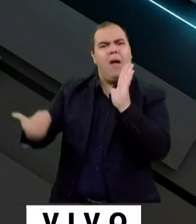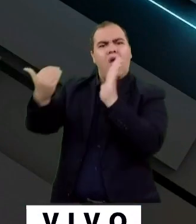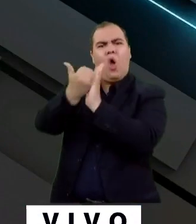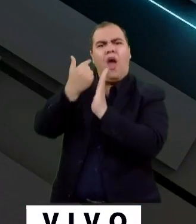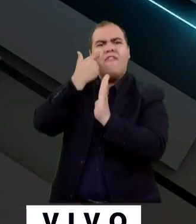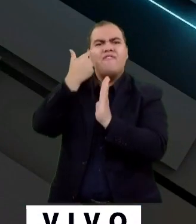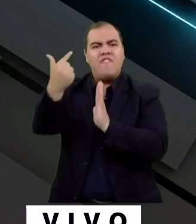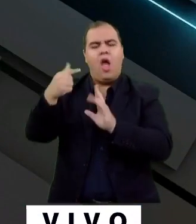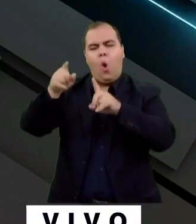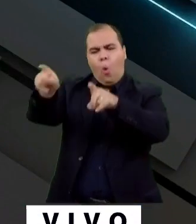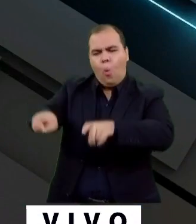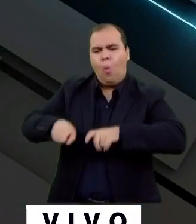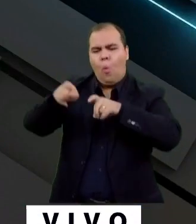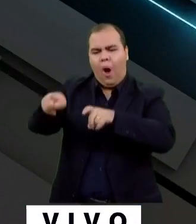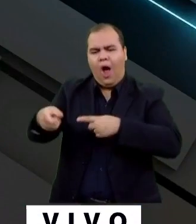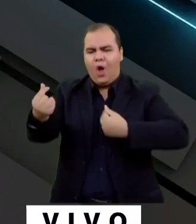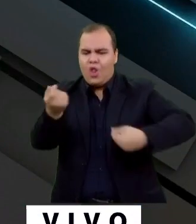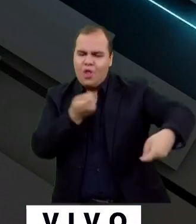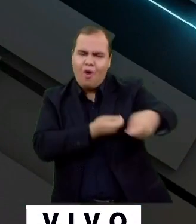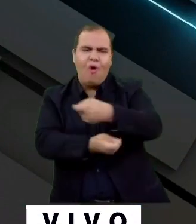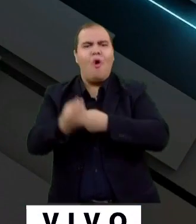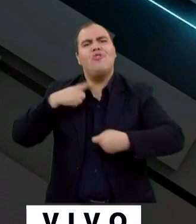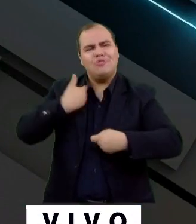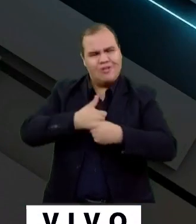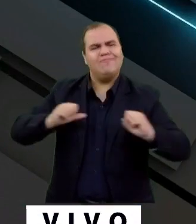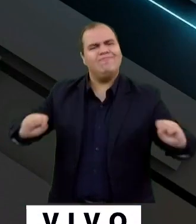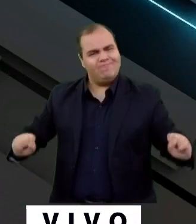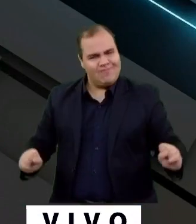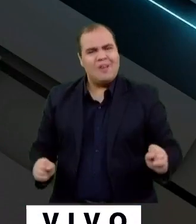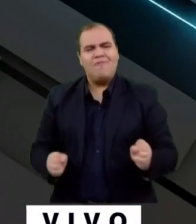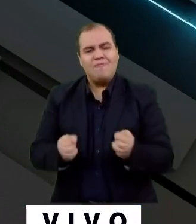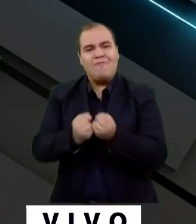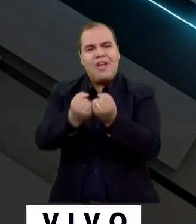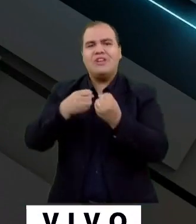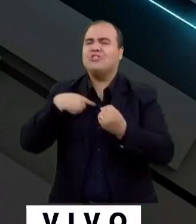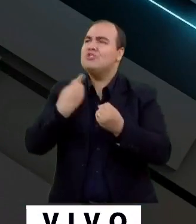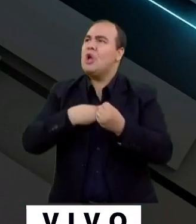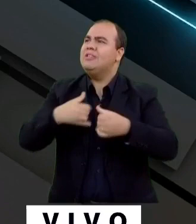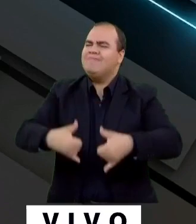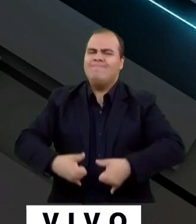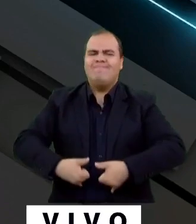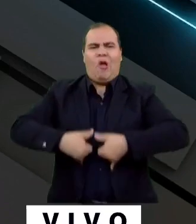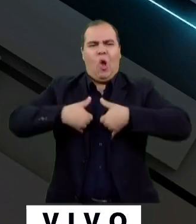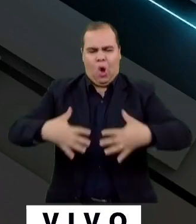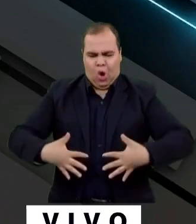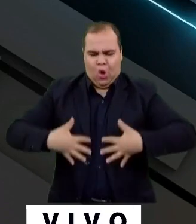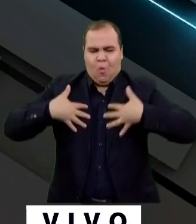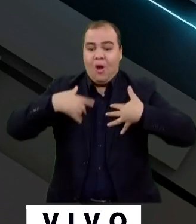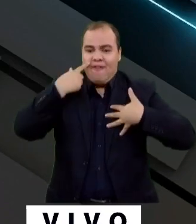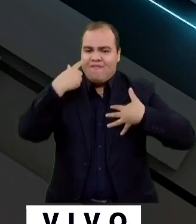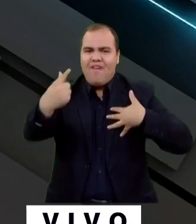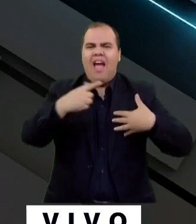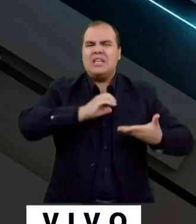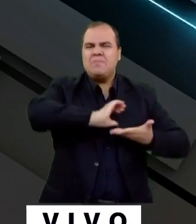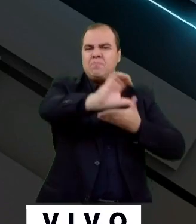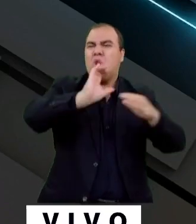Brasil, que é o agronegócio, a quem a gente tanto defende, que muito nos orgulha e cuida das nossas exportações?